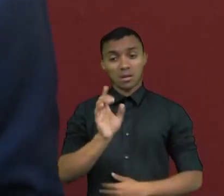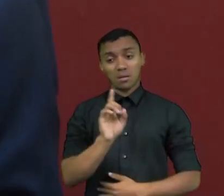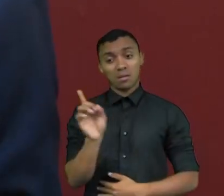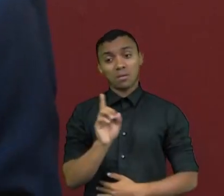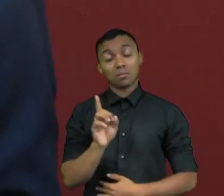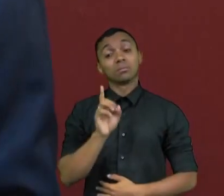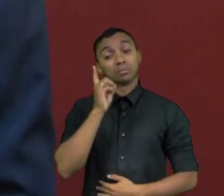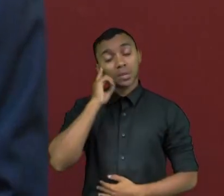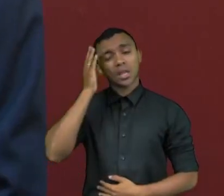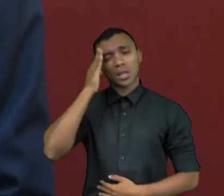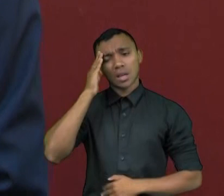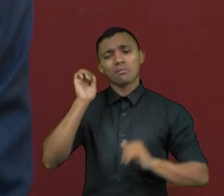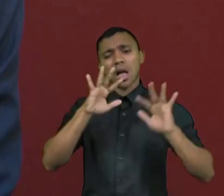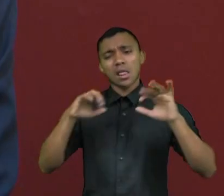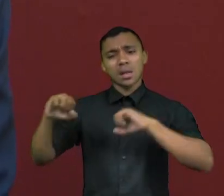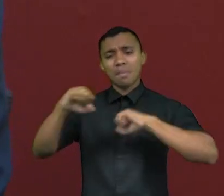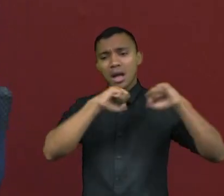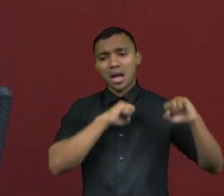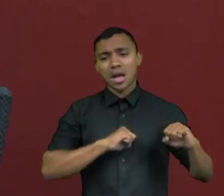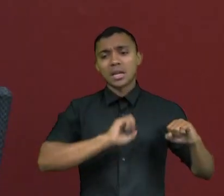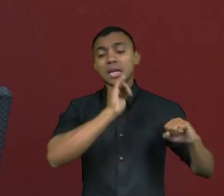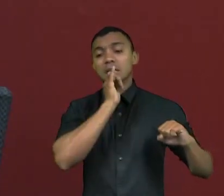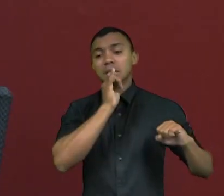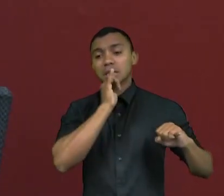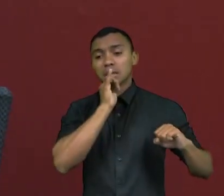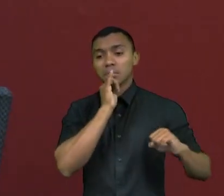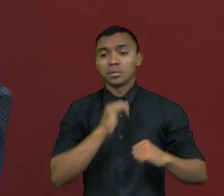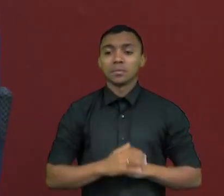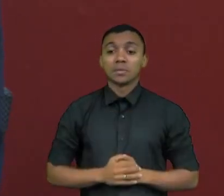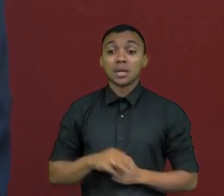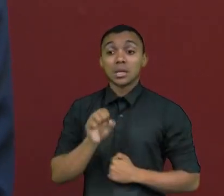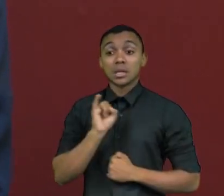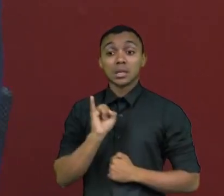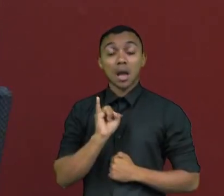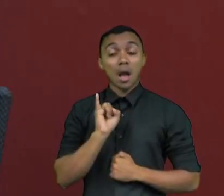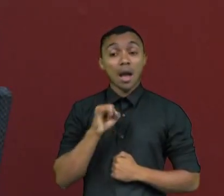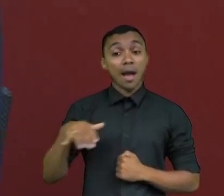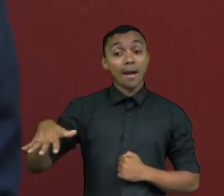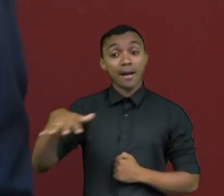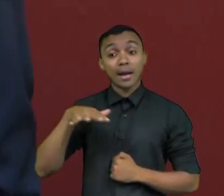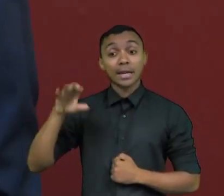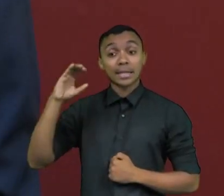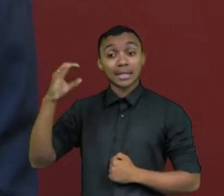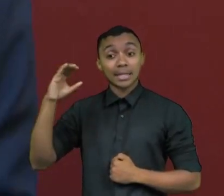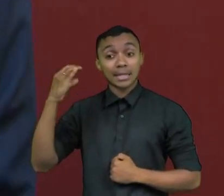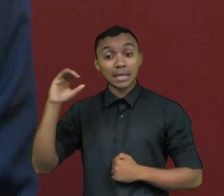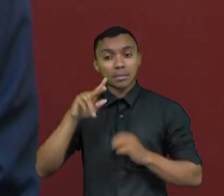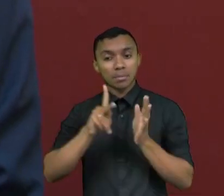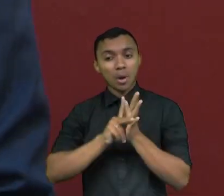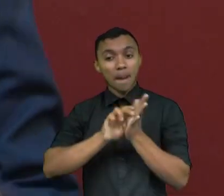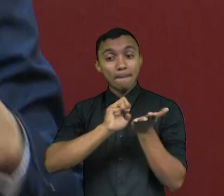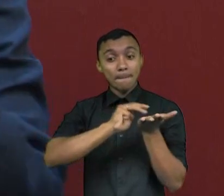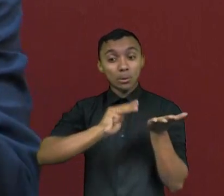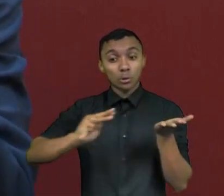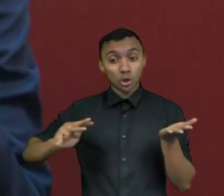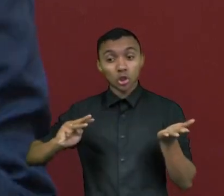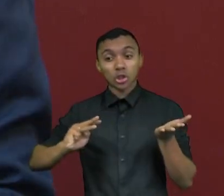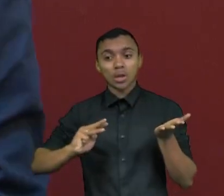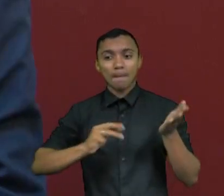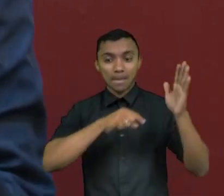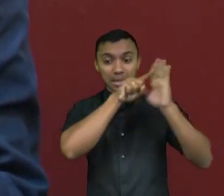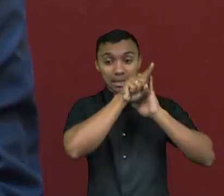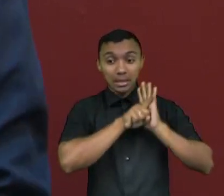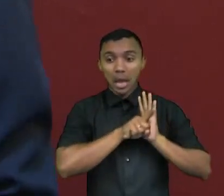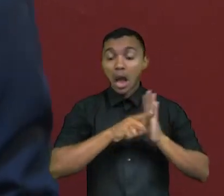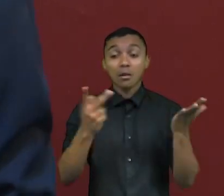sim é um debate muito mais profundo. Por exemplo, quando a já entra na parte científica, na parte da metodologia da pesquisa, o erro mais